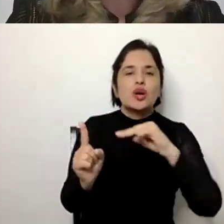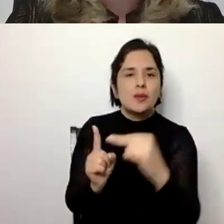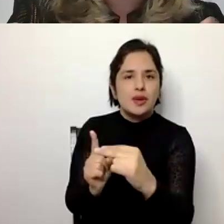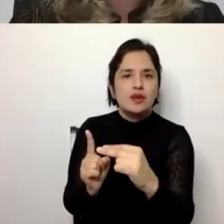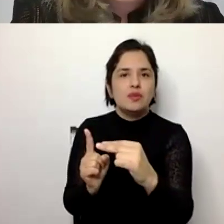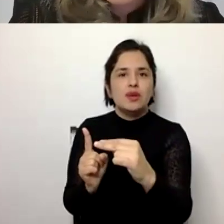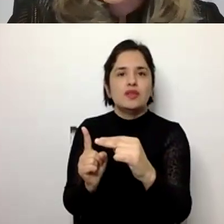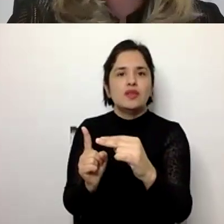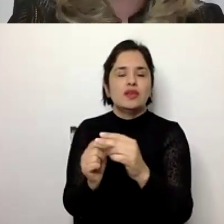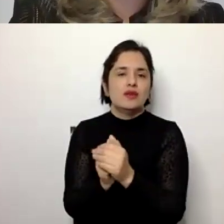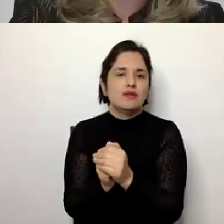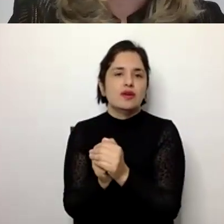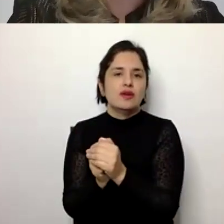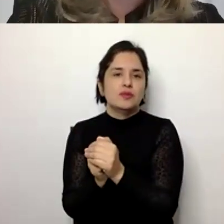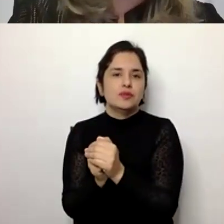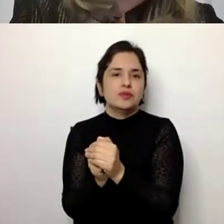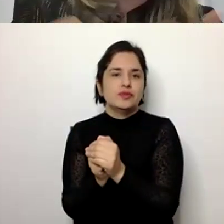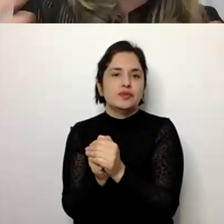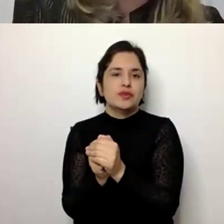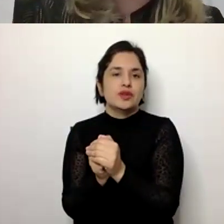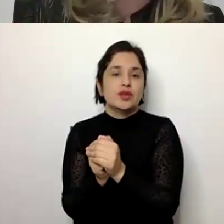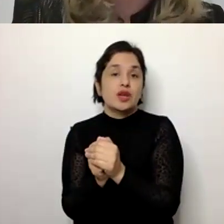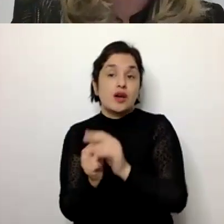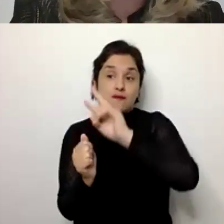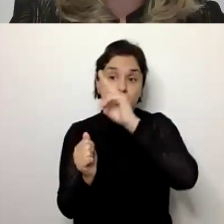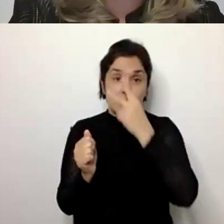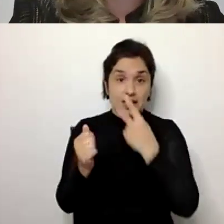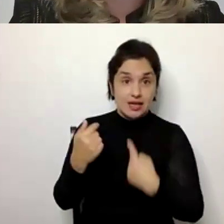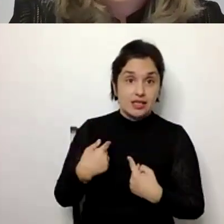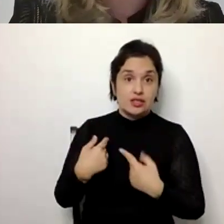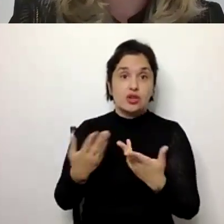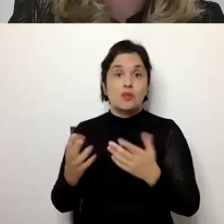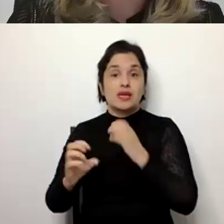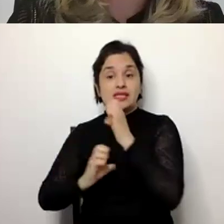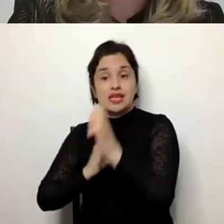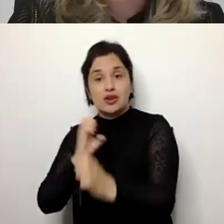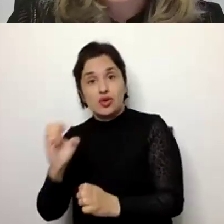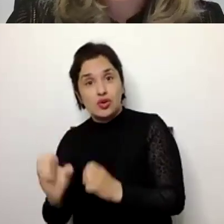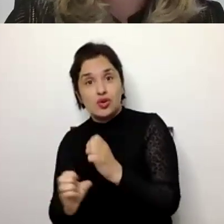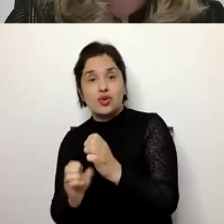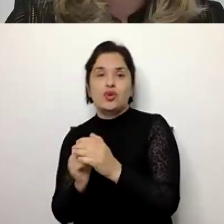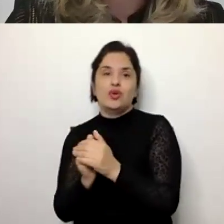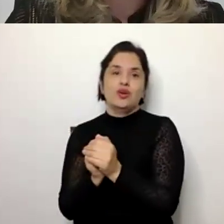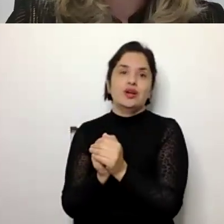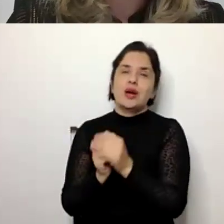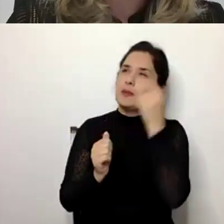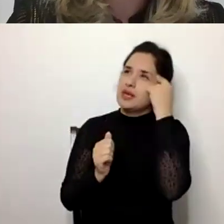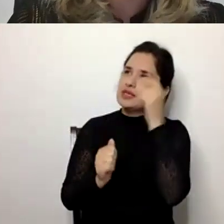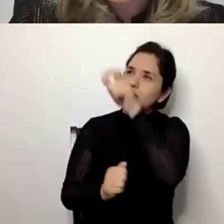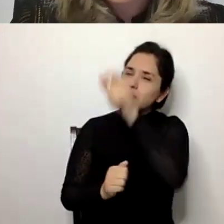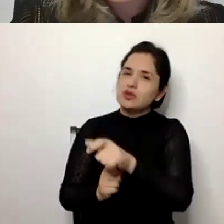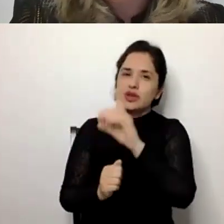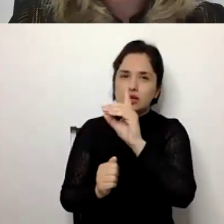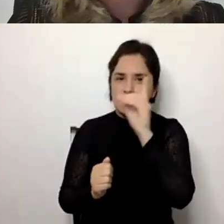da avaliação das funcionalidades, de uma avaliação mais ecológica, mais global da pessoa com deficiência. Então, nós